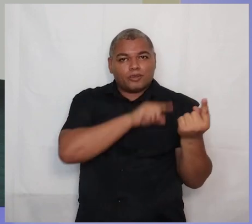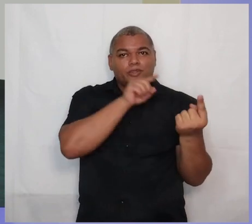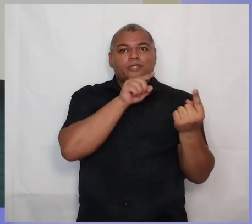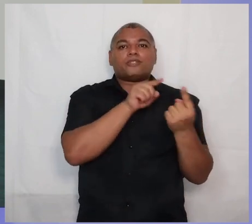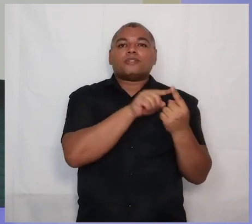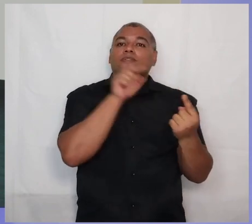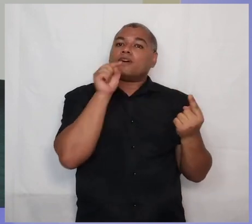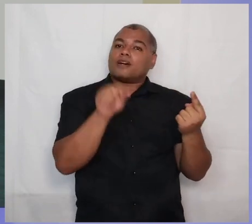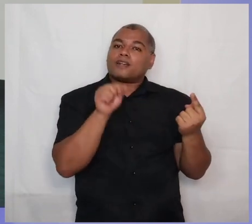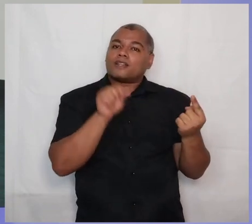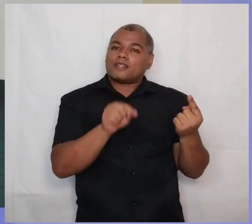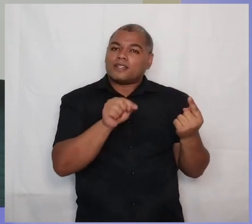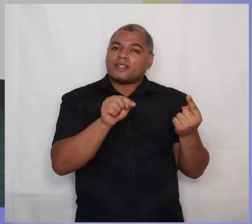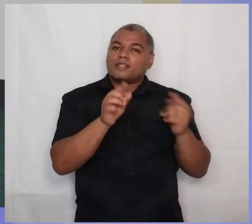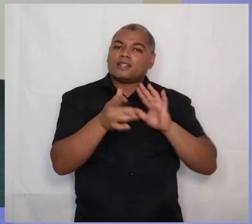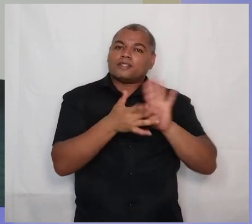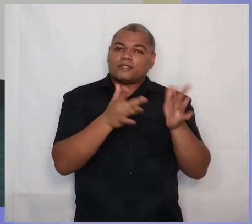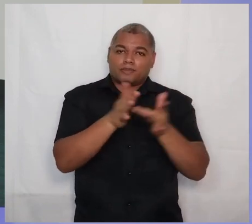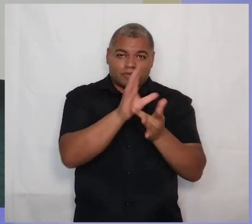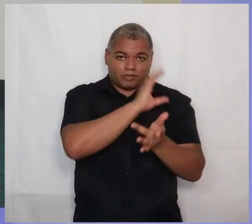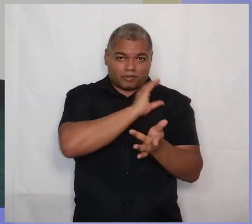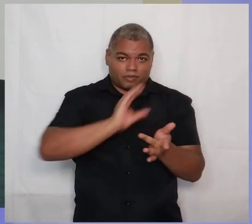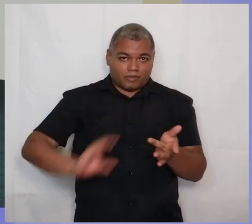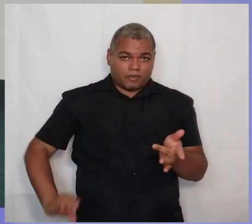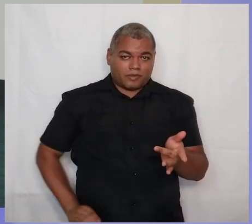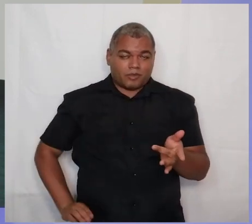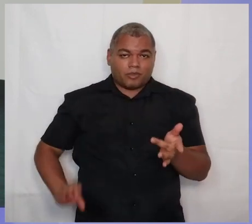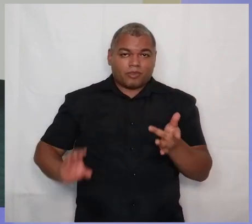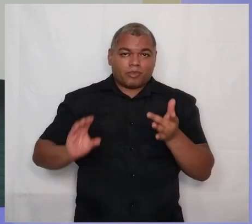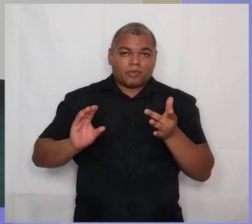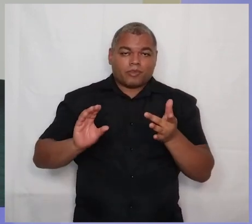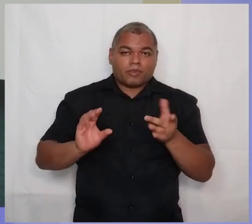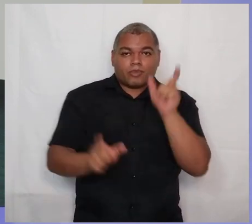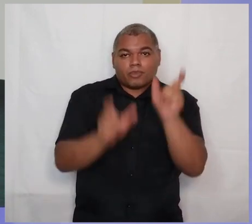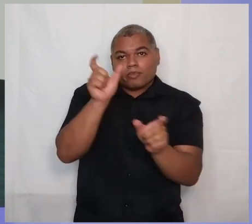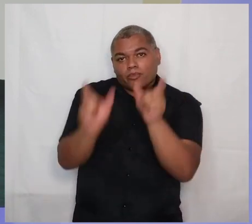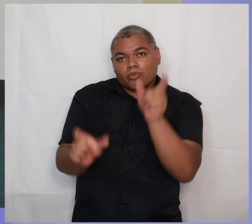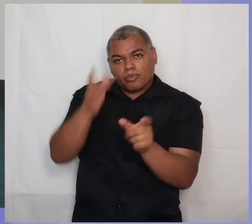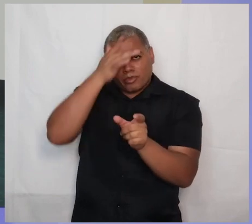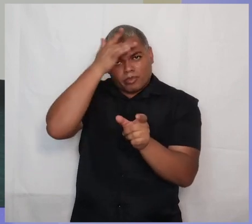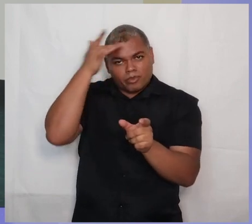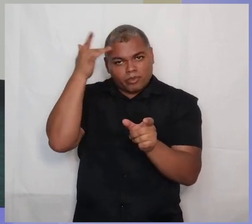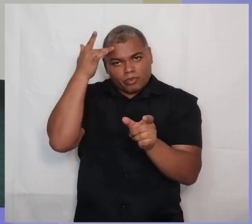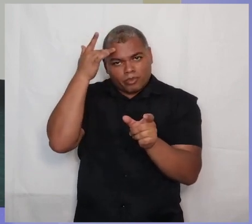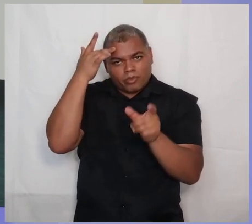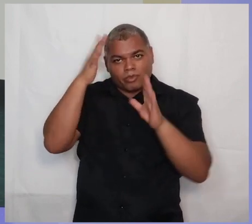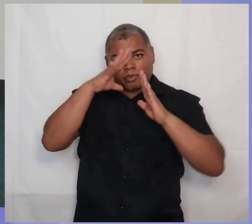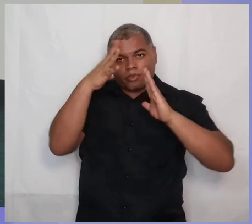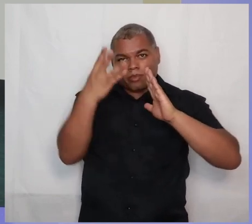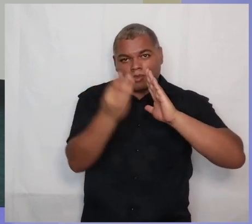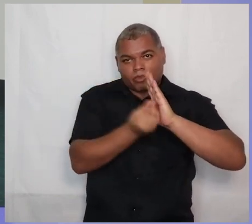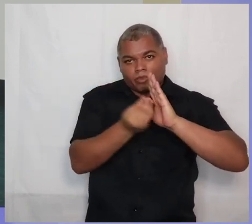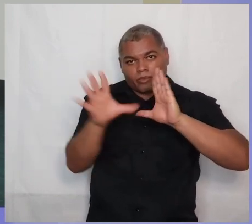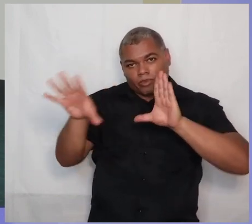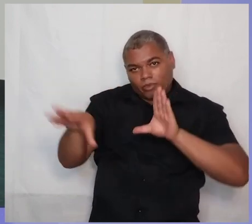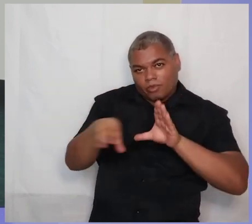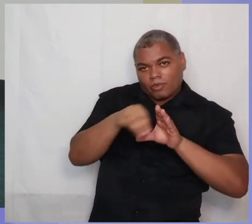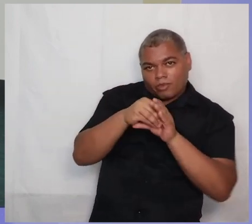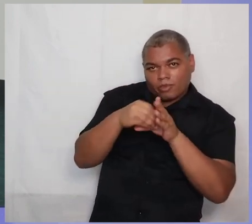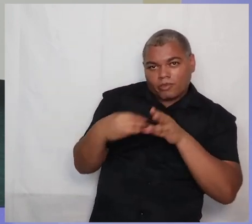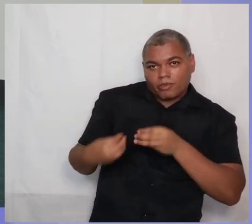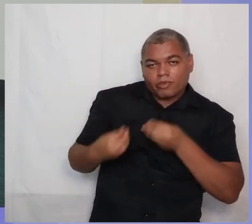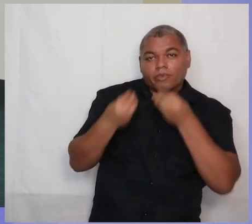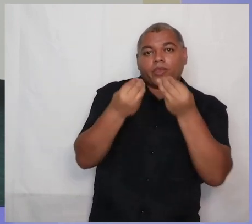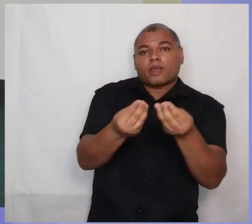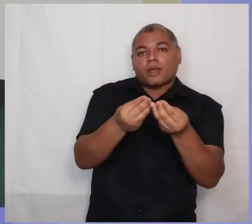Cristo Jesus conceder oficiais à sua igreja, em especial os pastores mestres, é que os crentes se